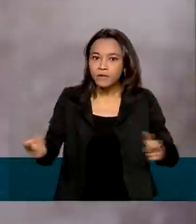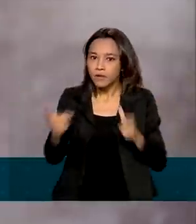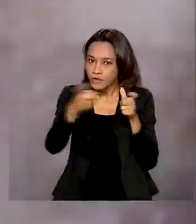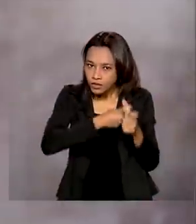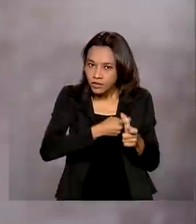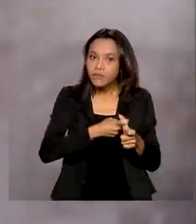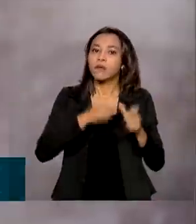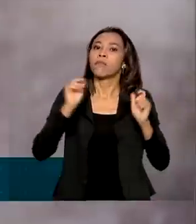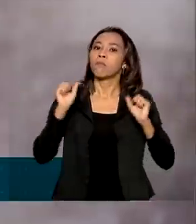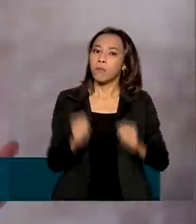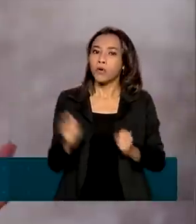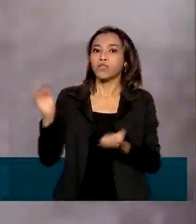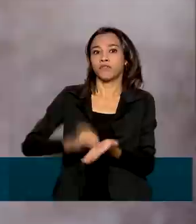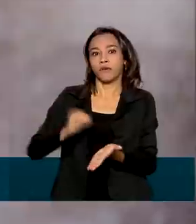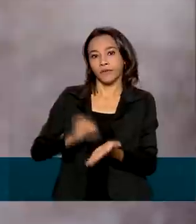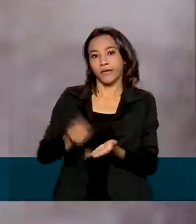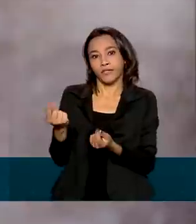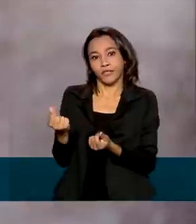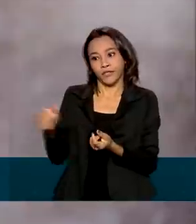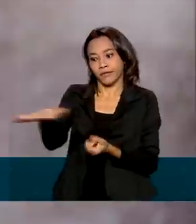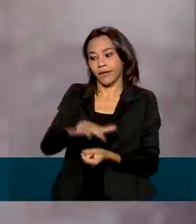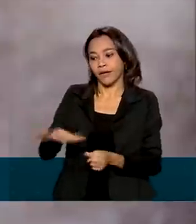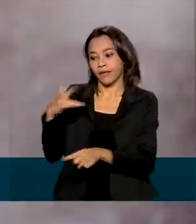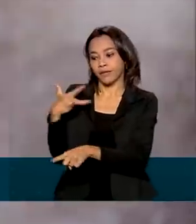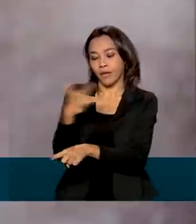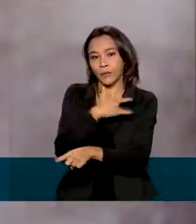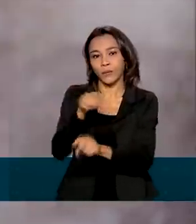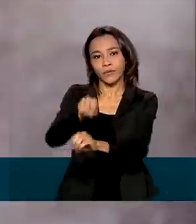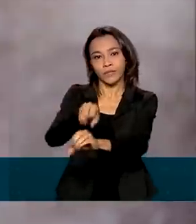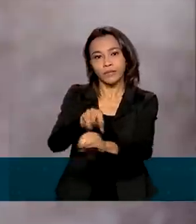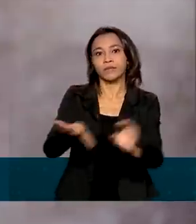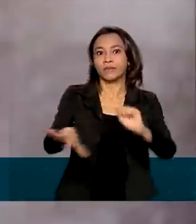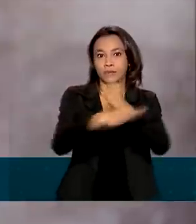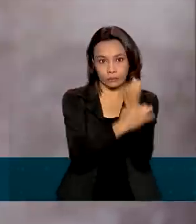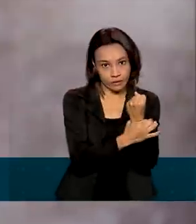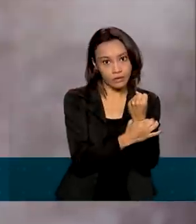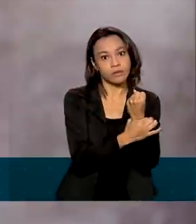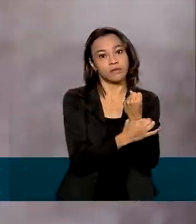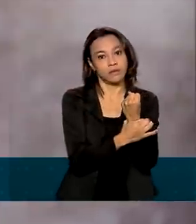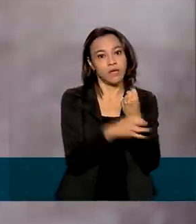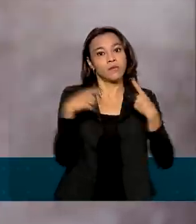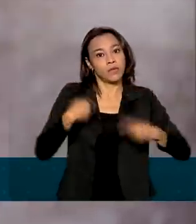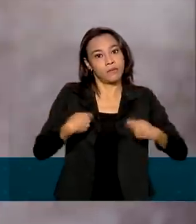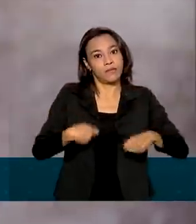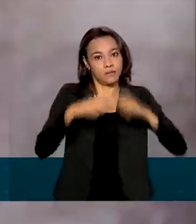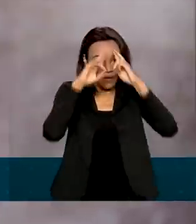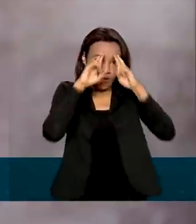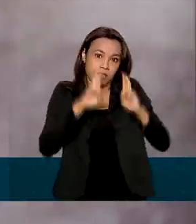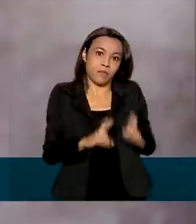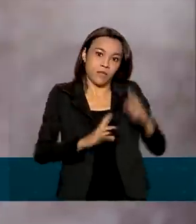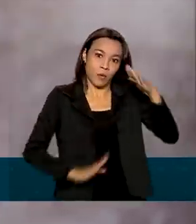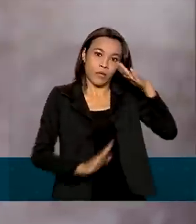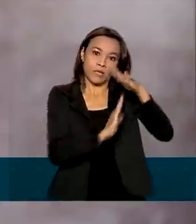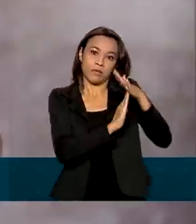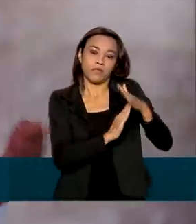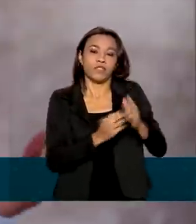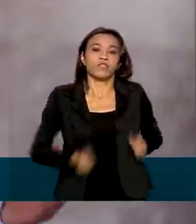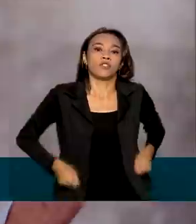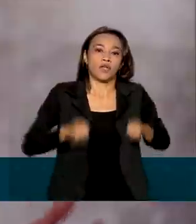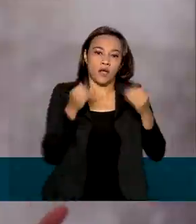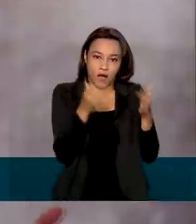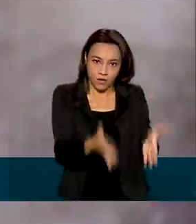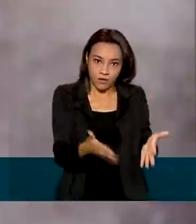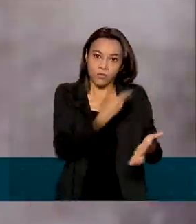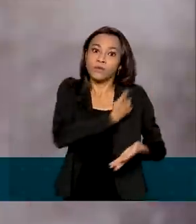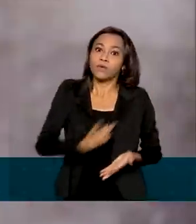pode faltar dinheiro para a saúde, educação e segurança pública, já que é preciso respeitar o teto de gastos e o governo também